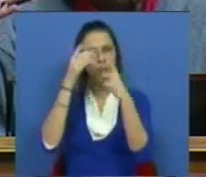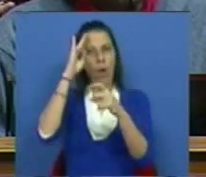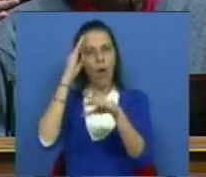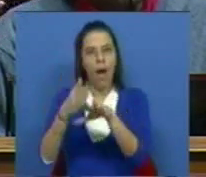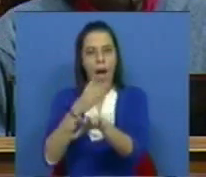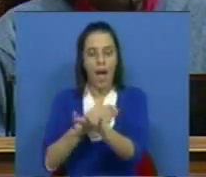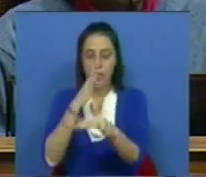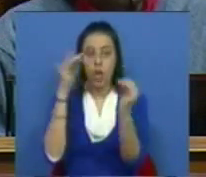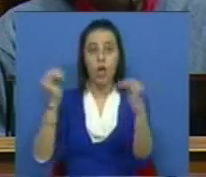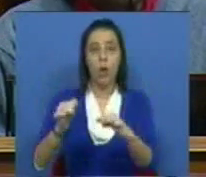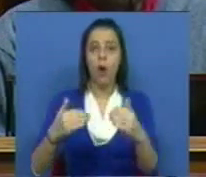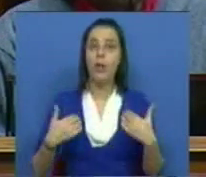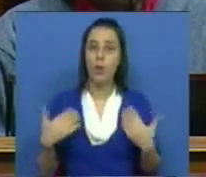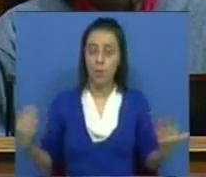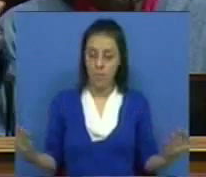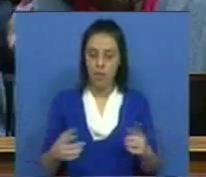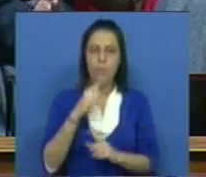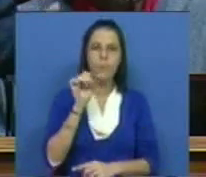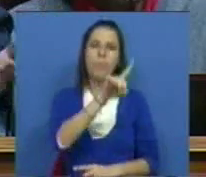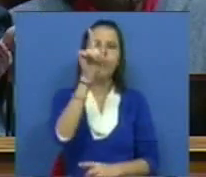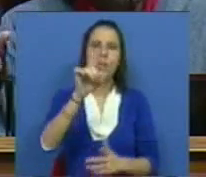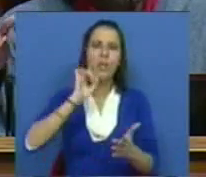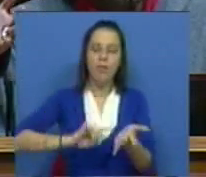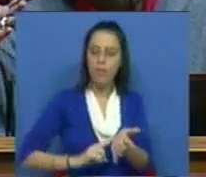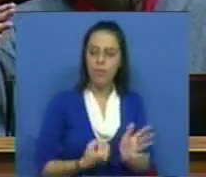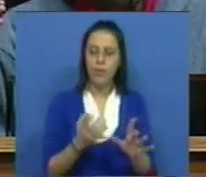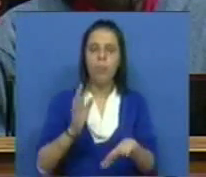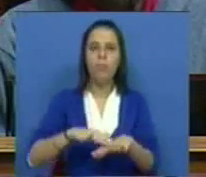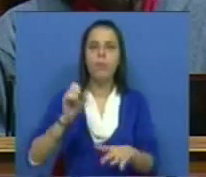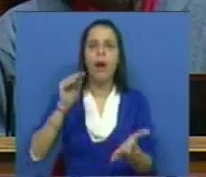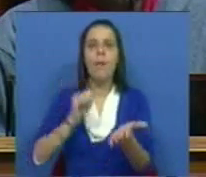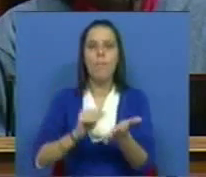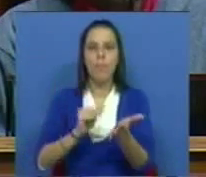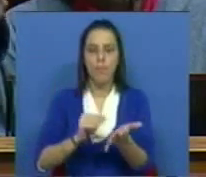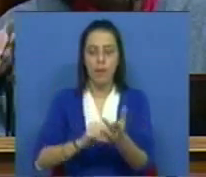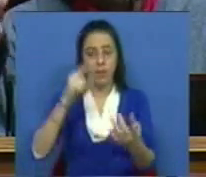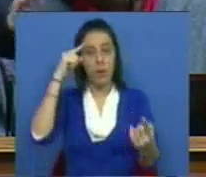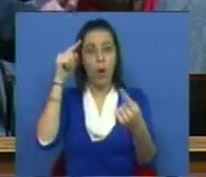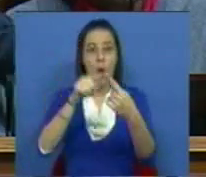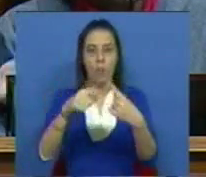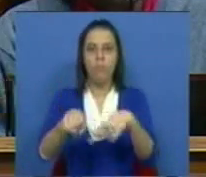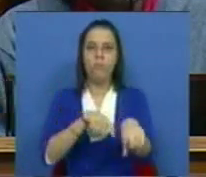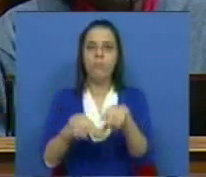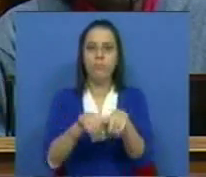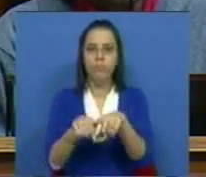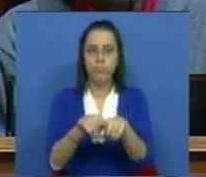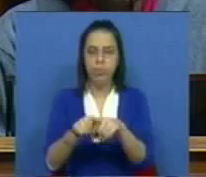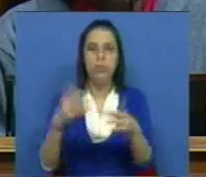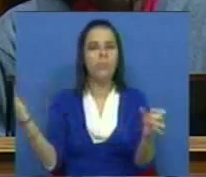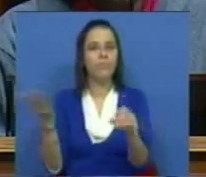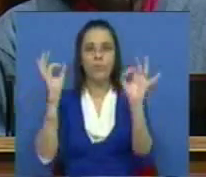antecipando que concordará comigo. É que a questão fundamental em relação à pobreza, que é o objetivo político da